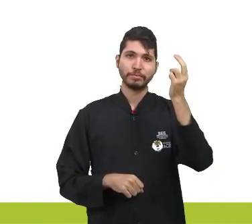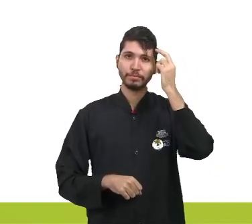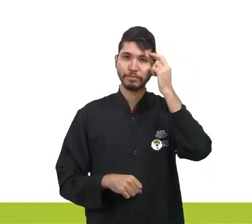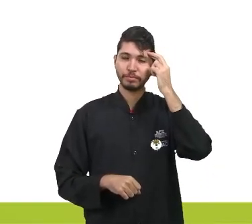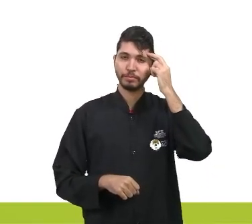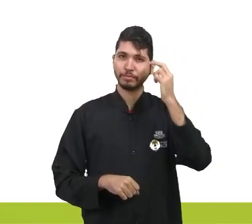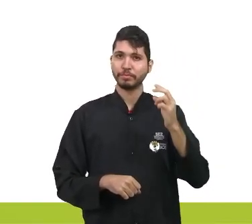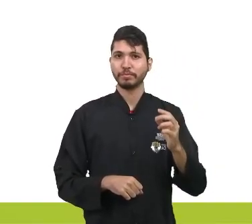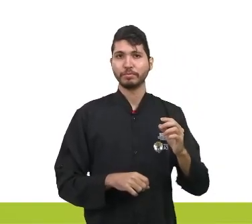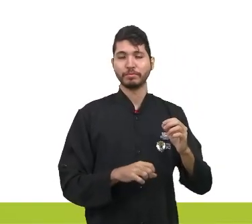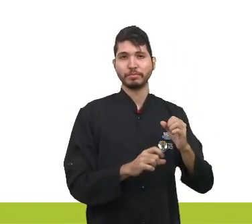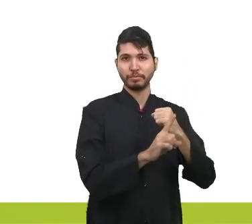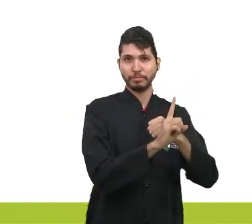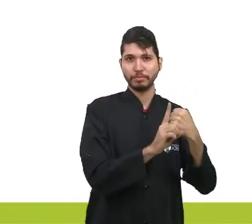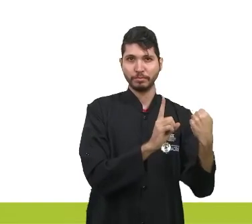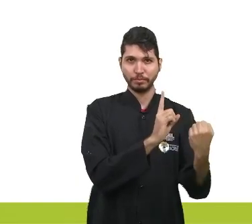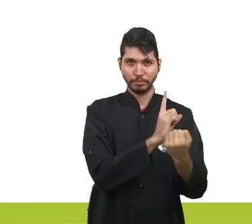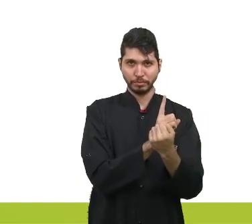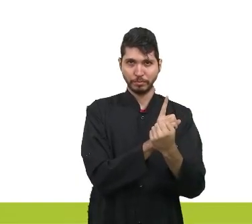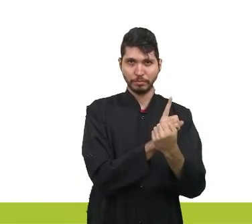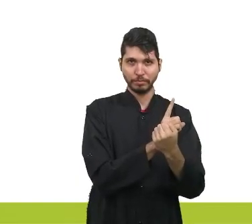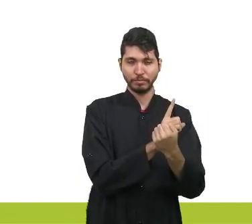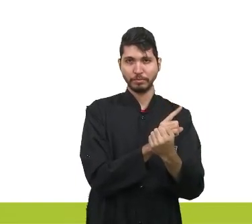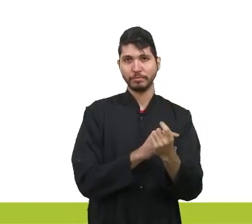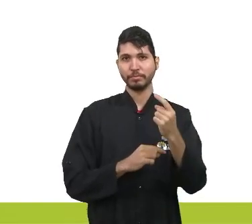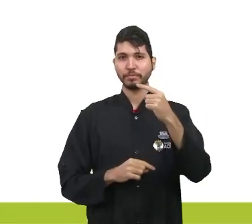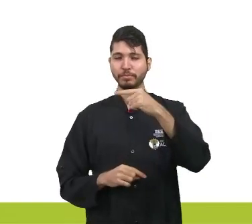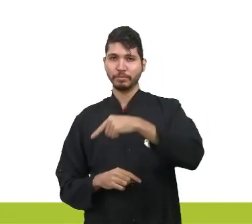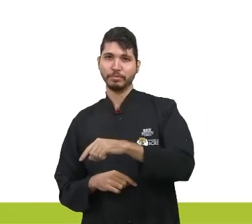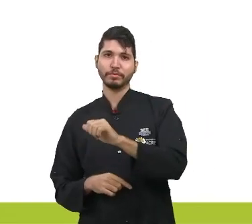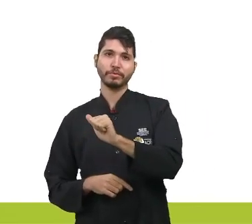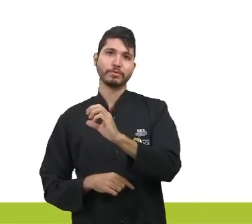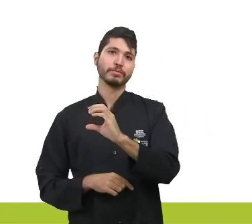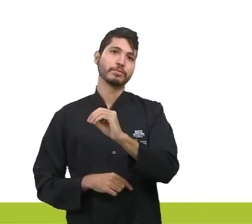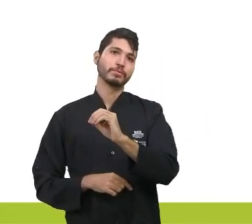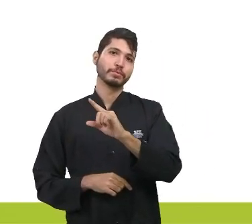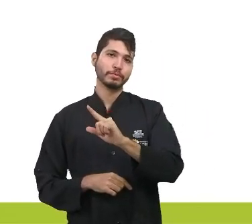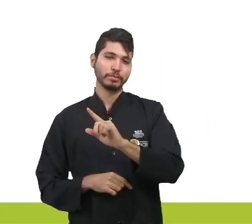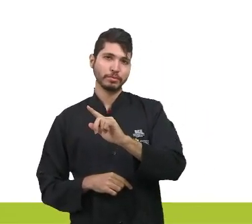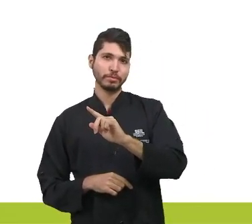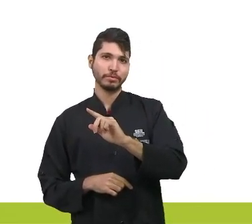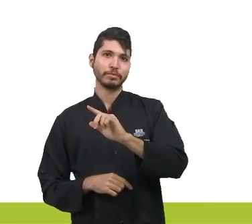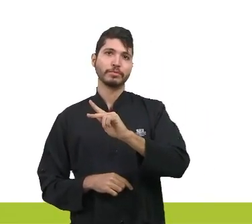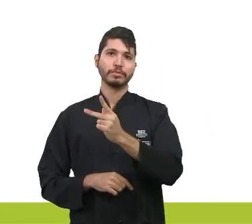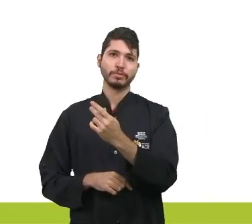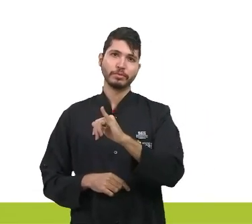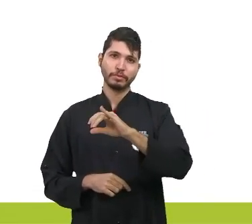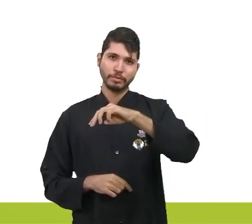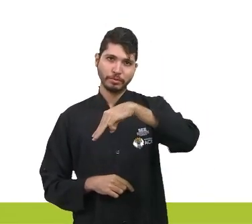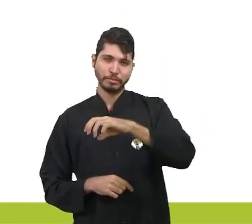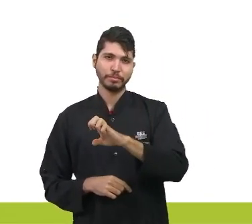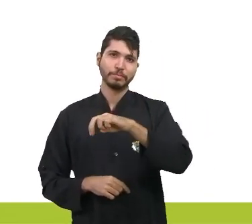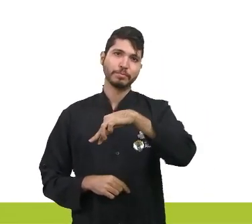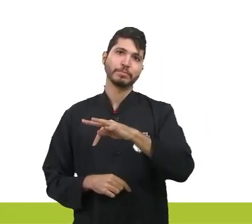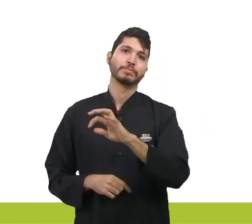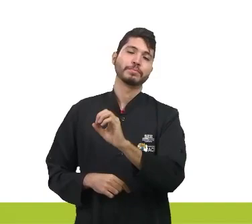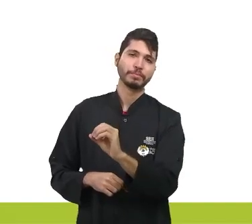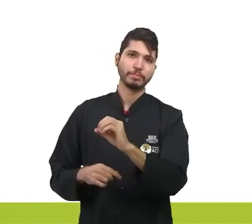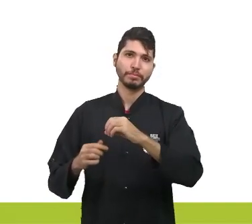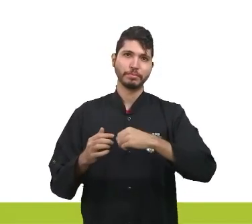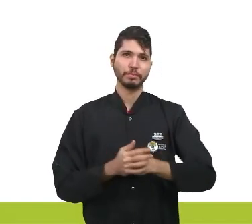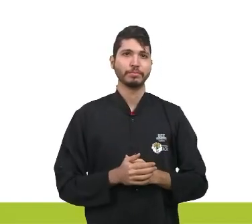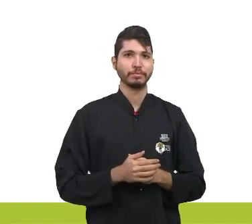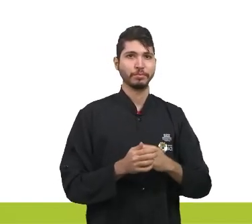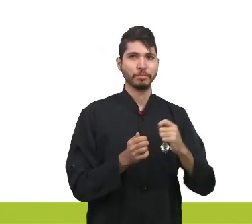sociedade de partida e a de acolhimento. E letra C. Controle doutrinário das